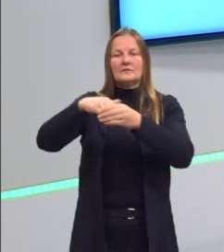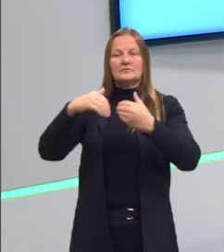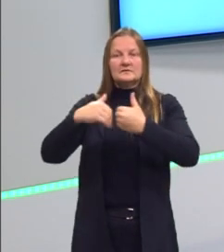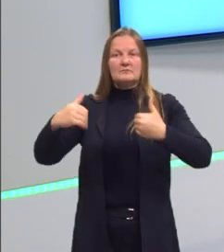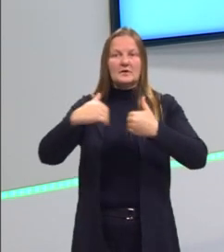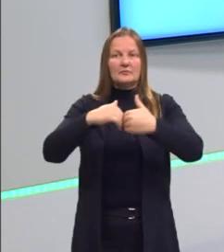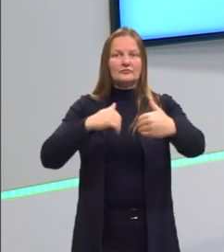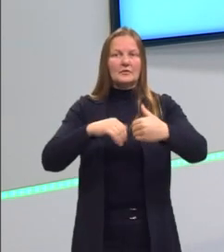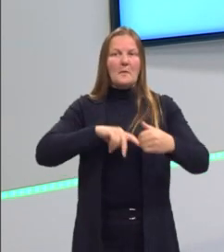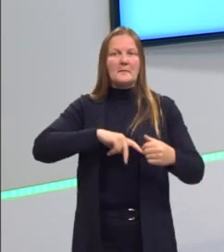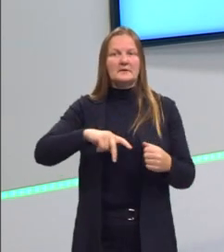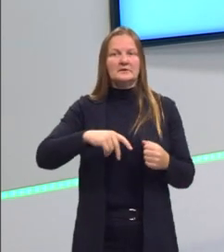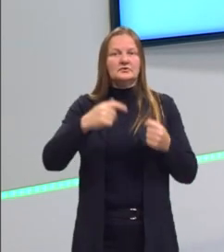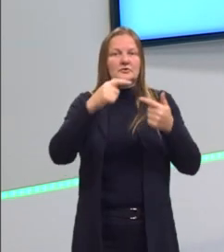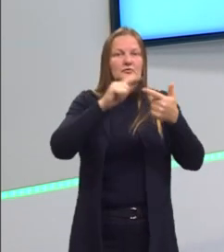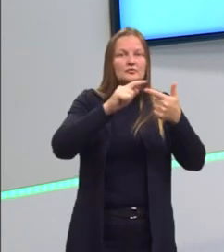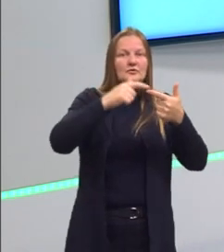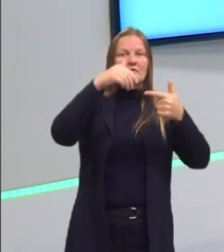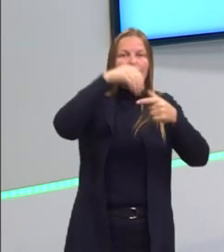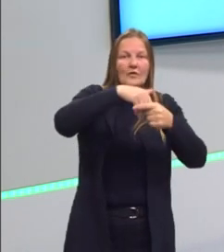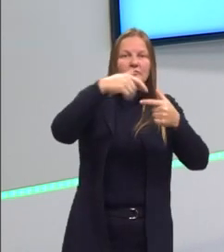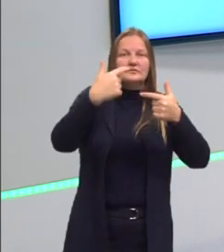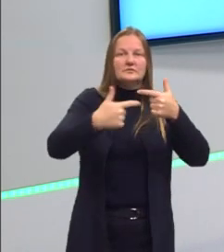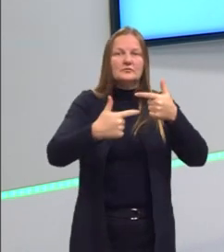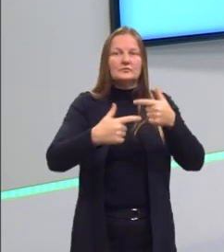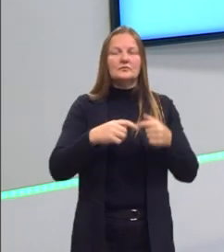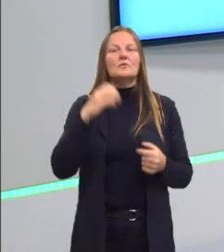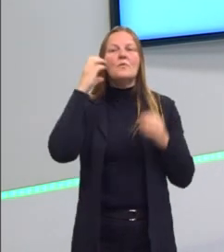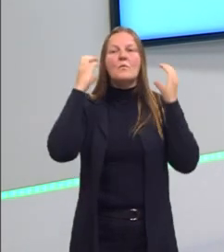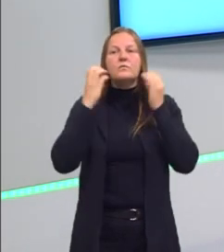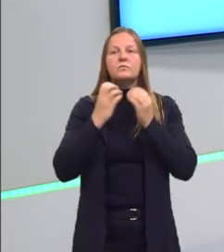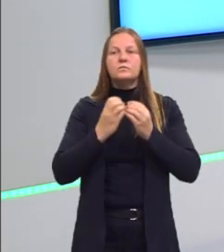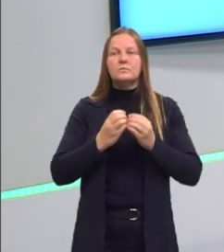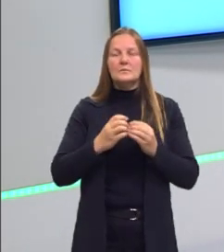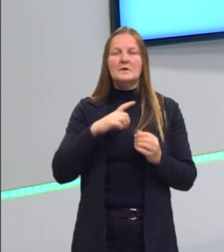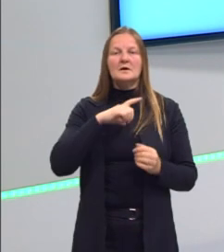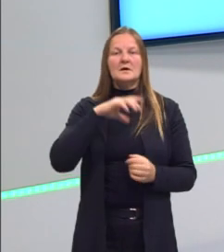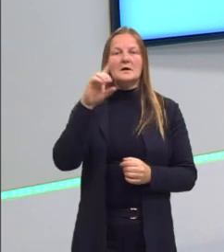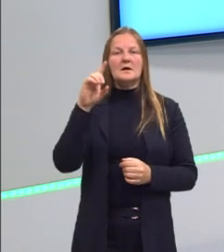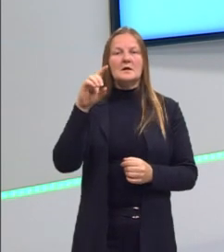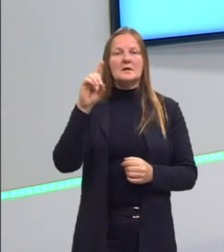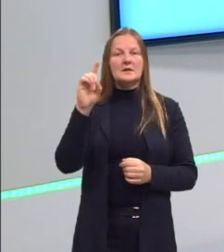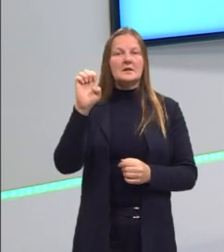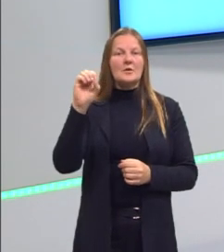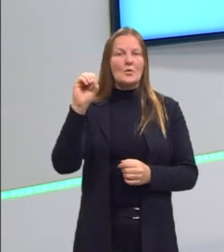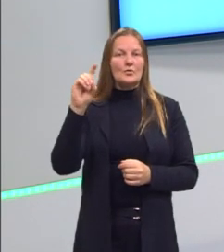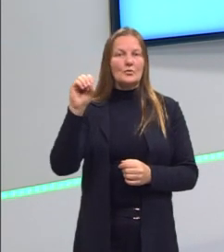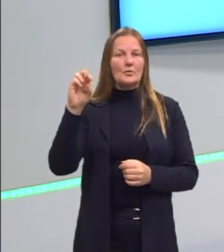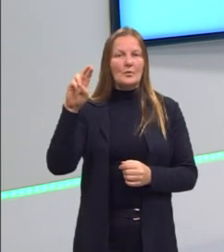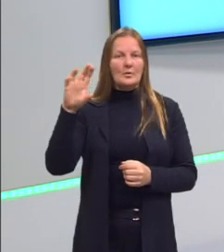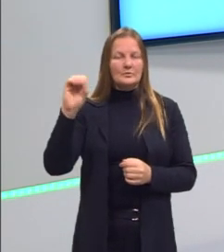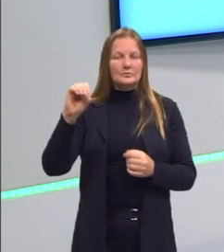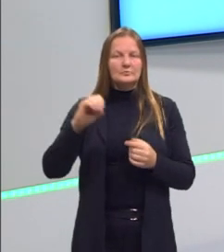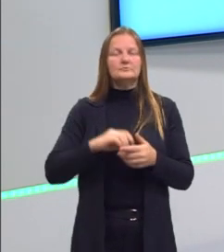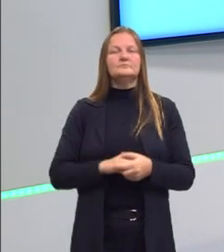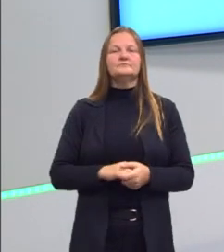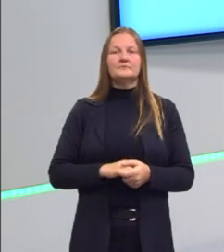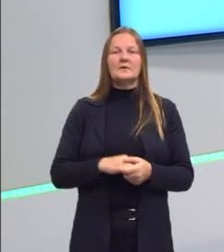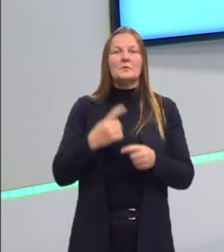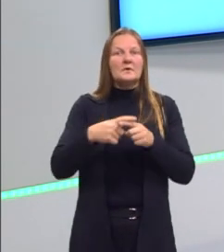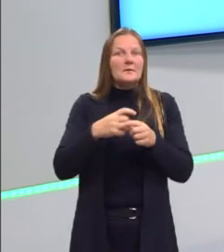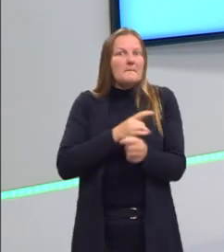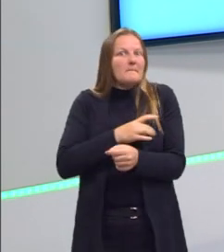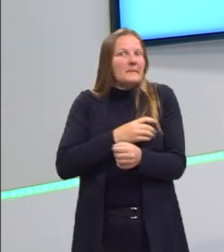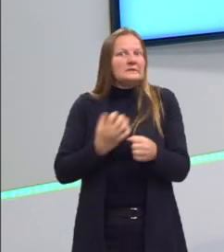no presidente e no vice. Eles elegem o Marechal Deodoro como presidente, até por medo que, se ele não fosse eleito, ele desse um golpe